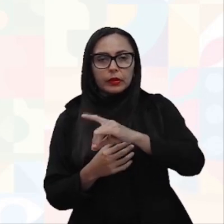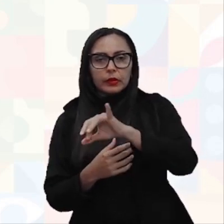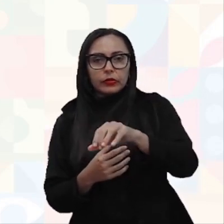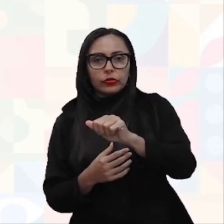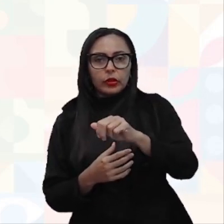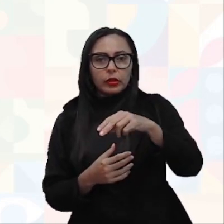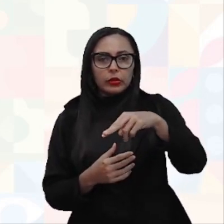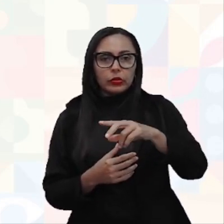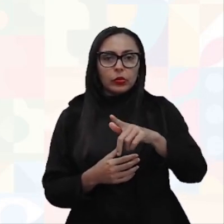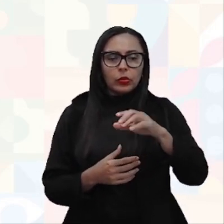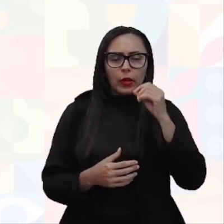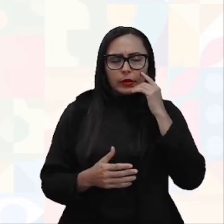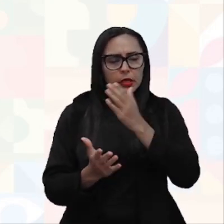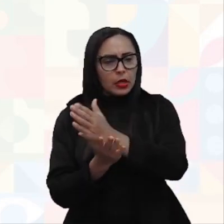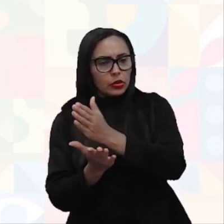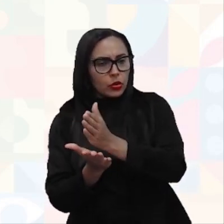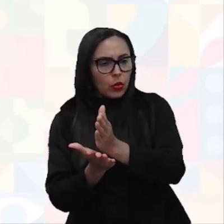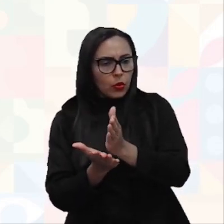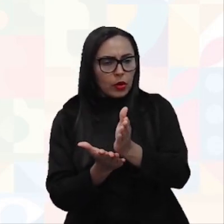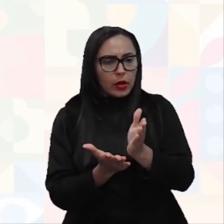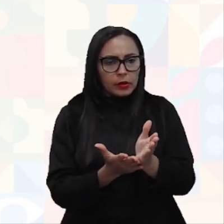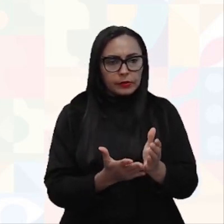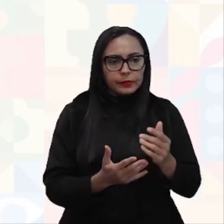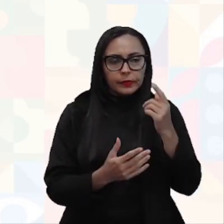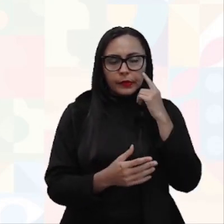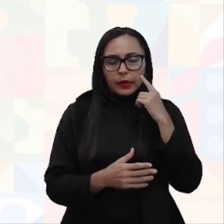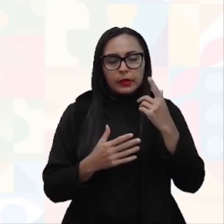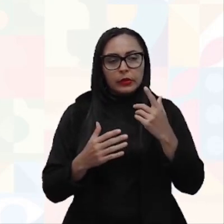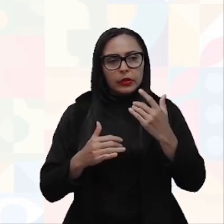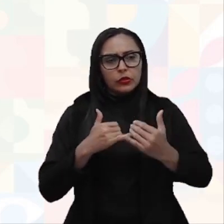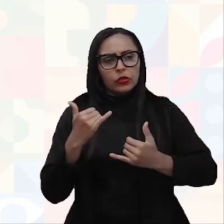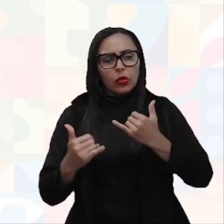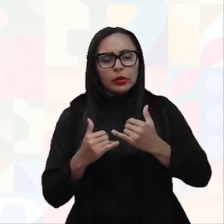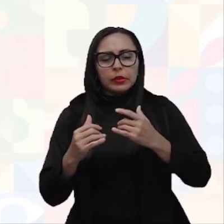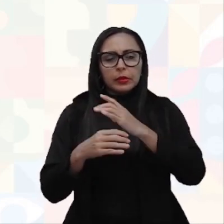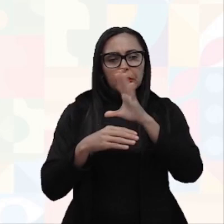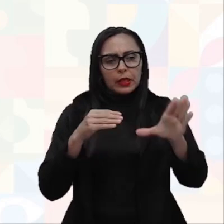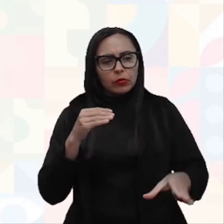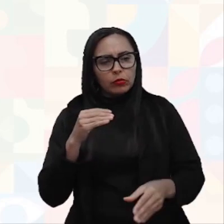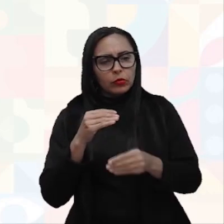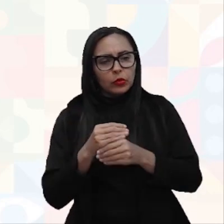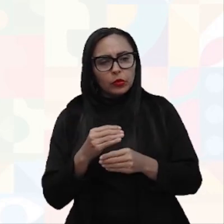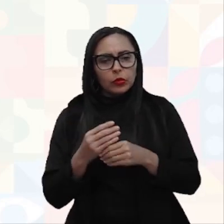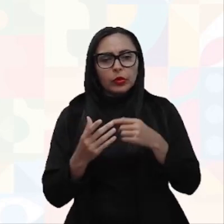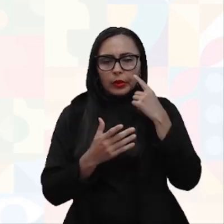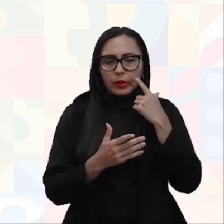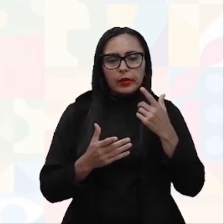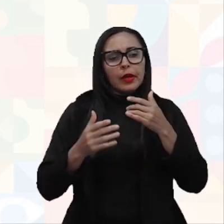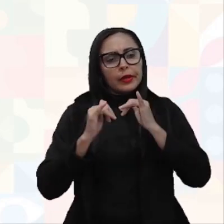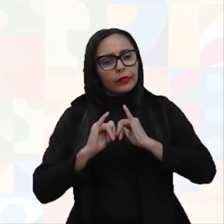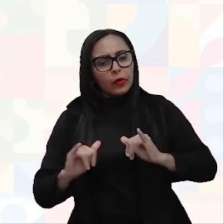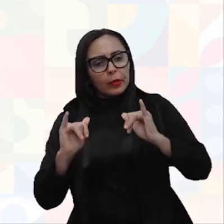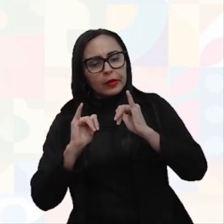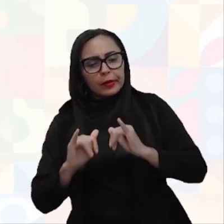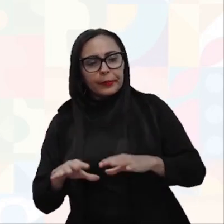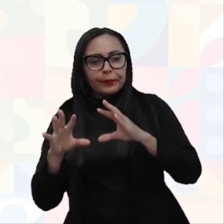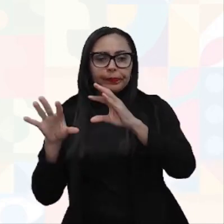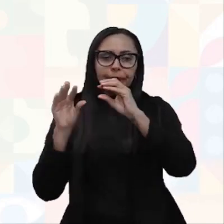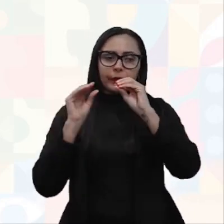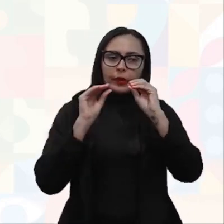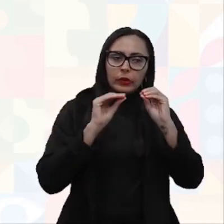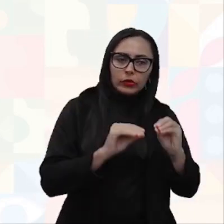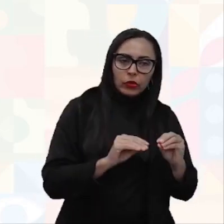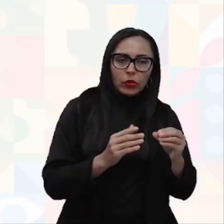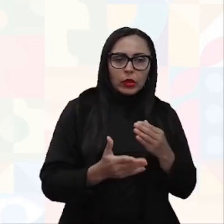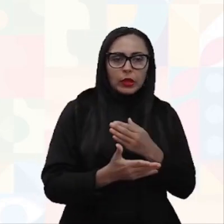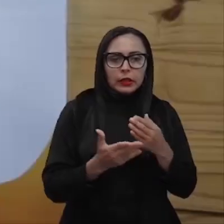né? E as views, ela joga, pega toda essa requisição, toda essa informação e joga para a parte do módulo, onde envolve justamente